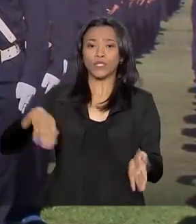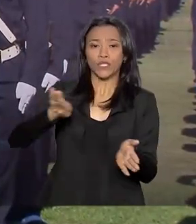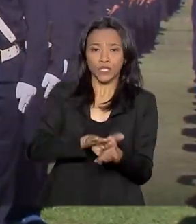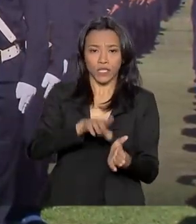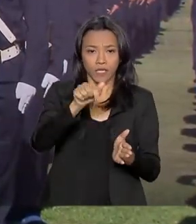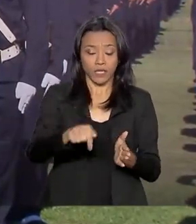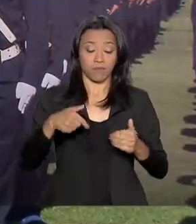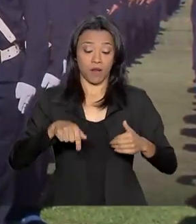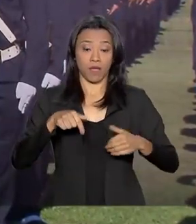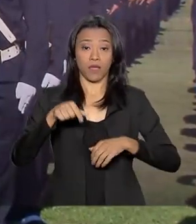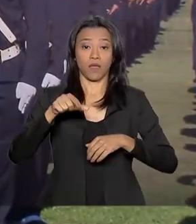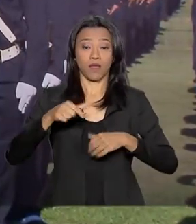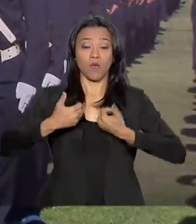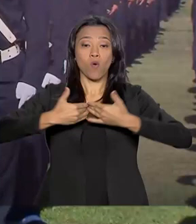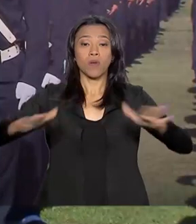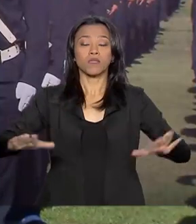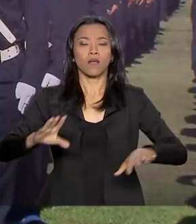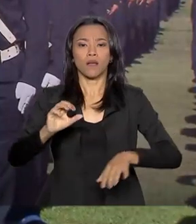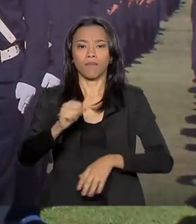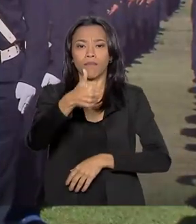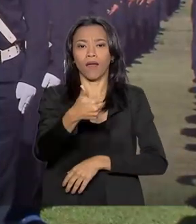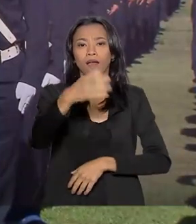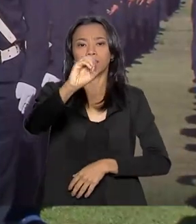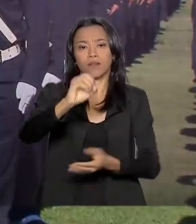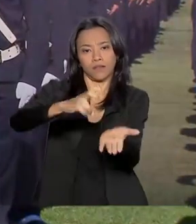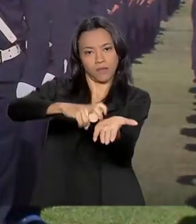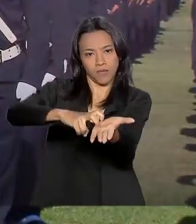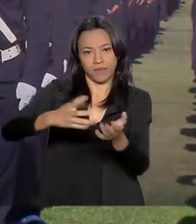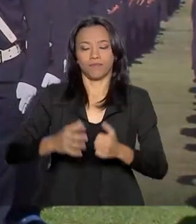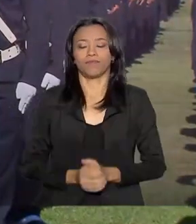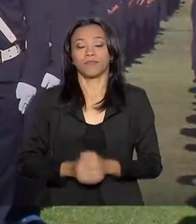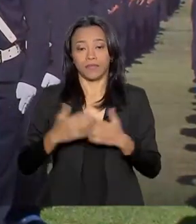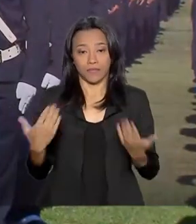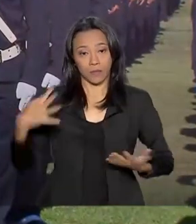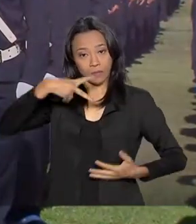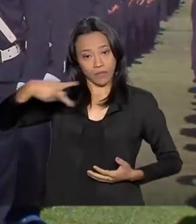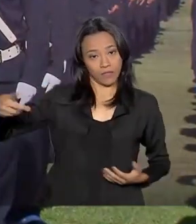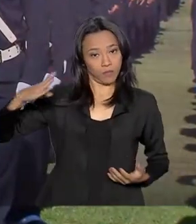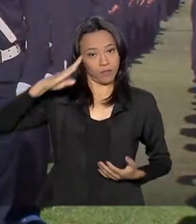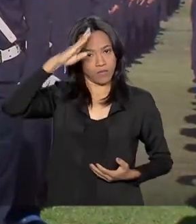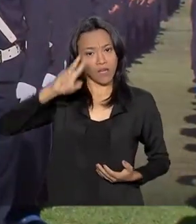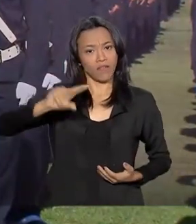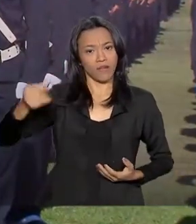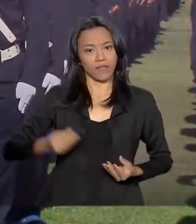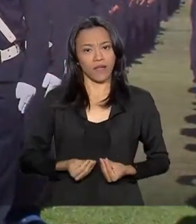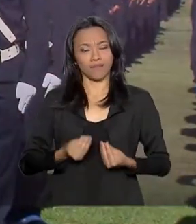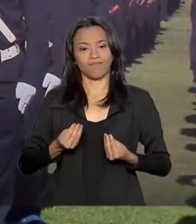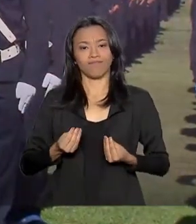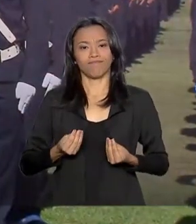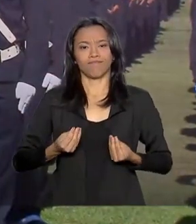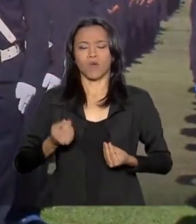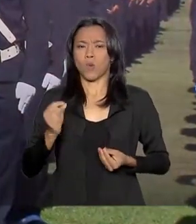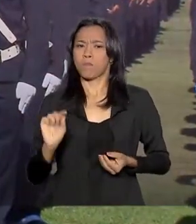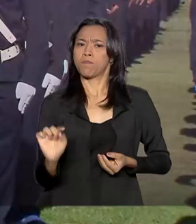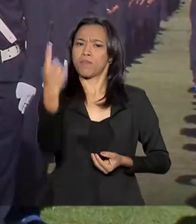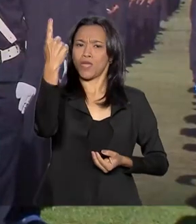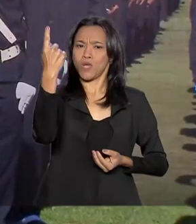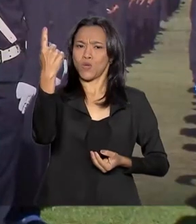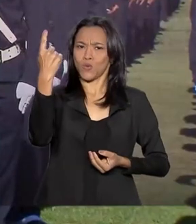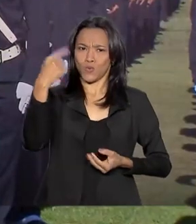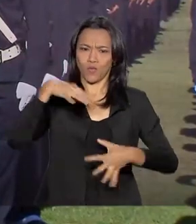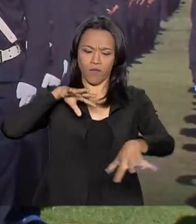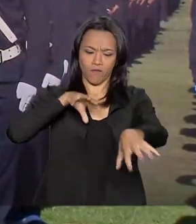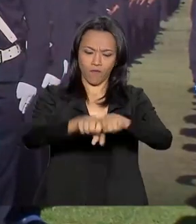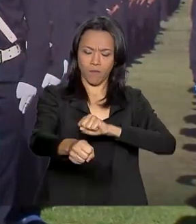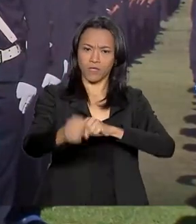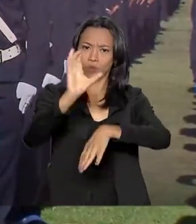está prevista para começar às 10 horas da manhã. Jair Bolsonaro vai condecorar o aluno que ficou em primeiro lugar no curso de